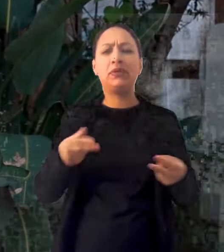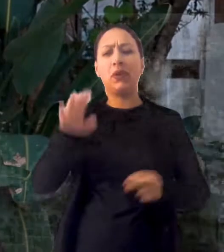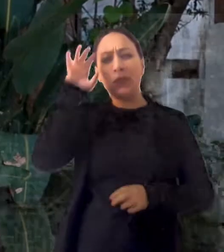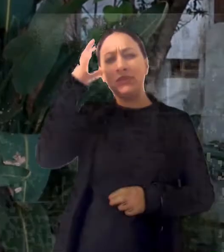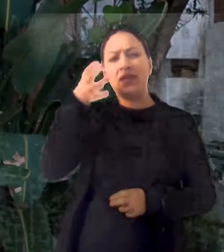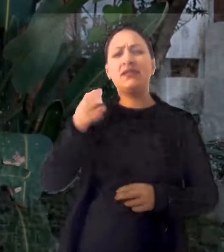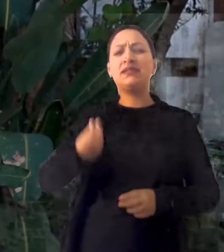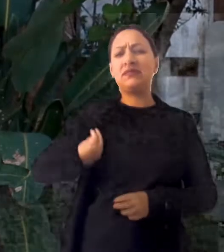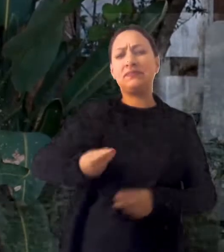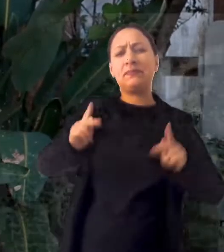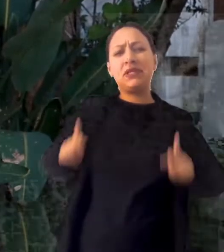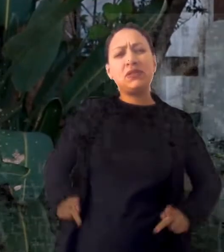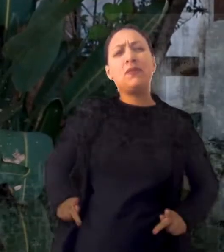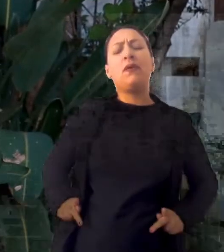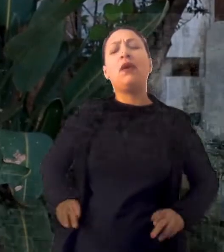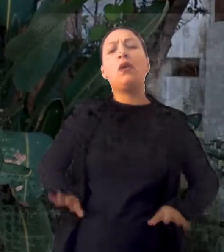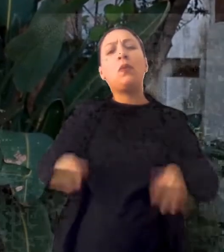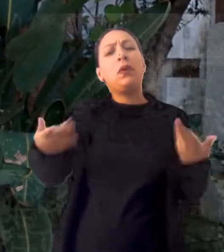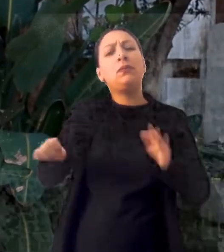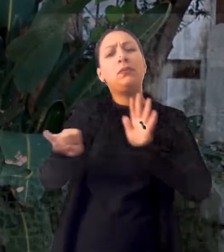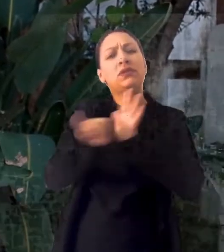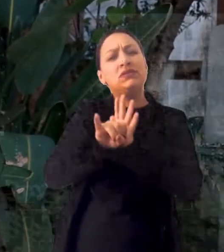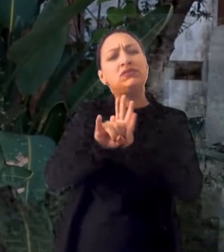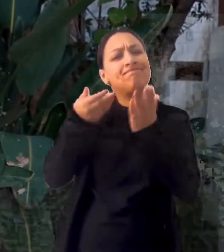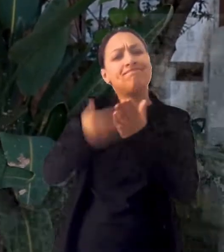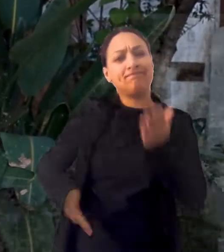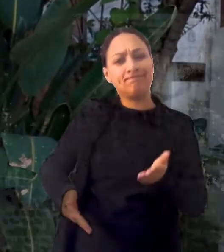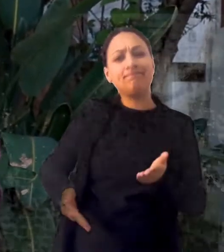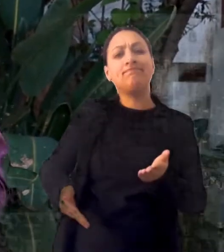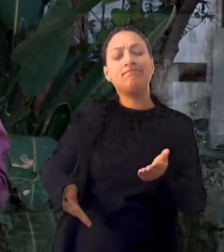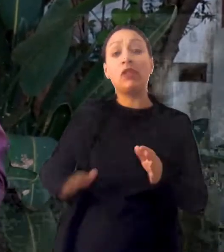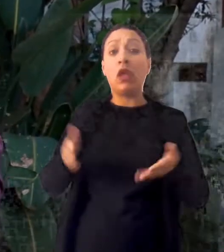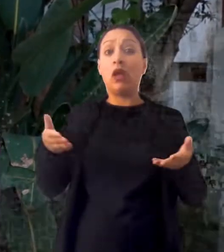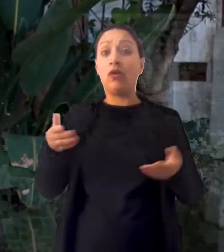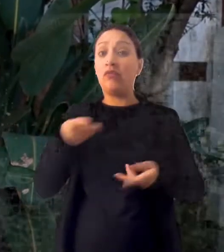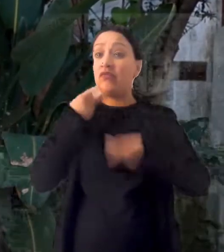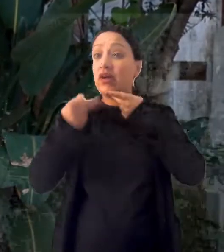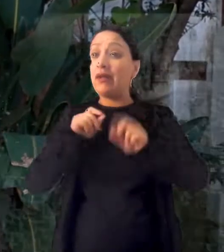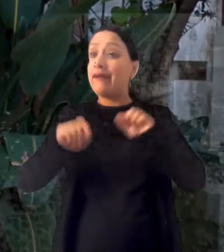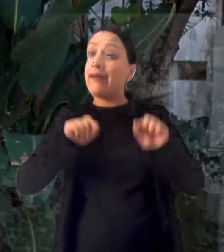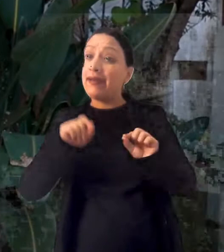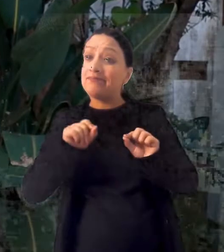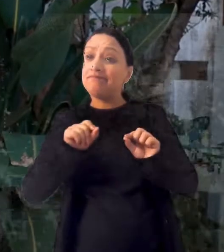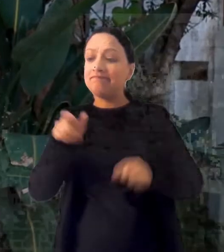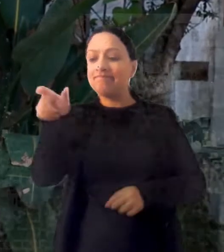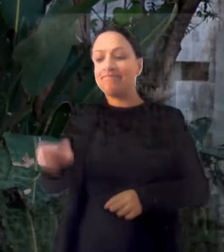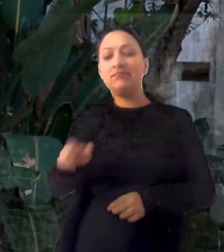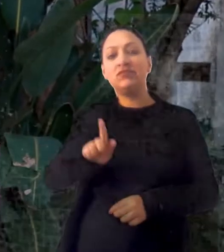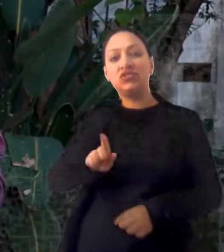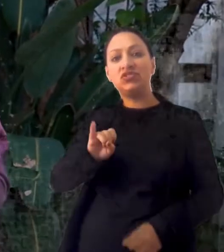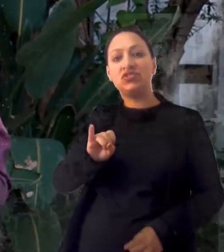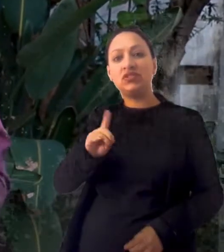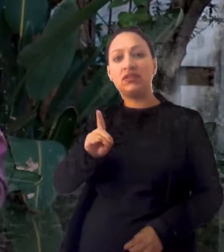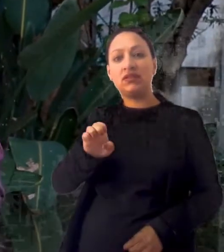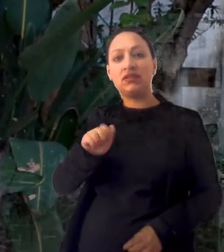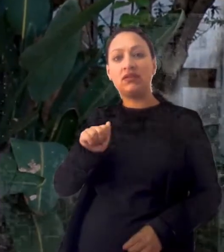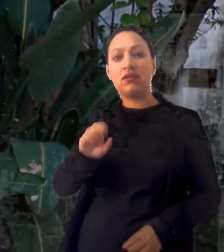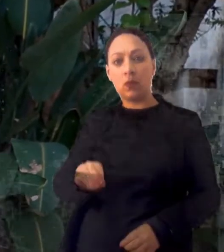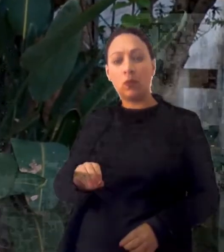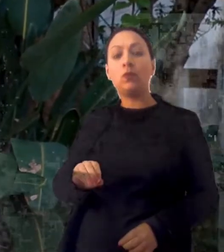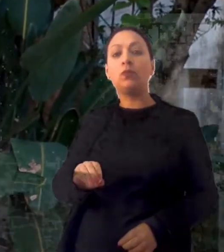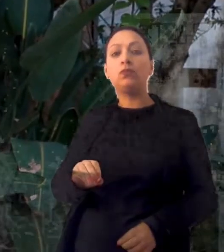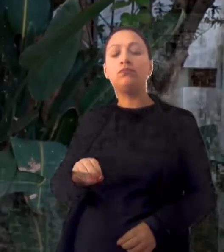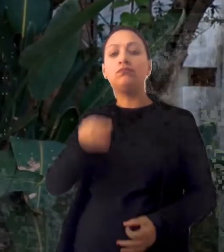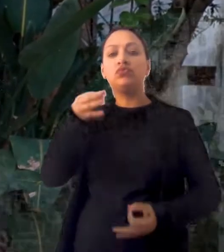existir na vida de uma pessoa quando ela perde a sua identidade. E a história que eu quero falar com você e compartilhar é sobre o Gideão. Pode ler lá no livro de Juízes, capítulo